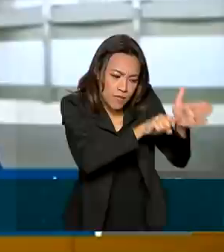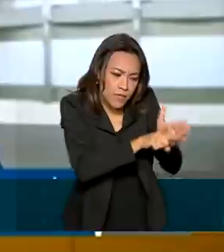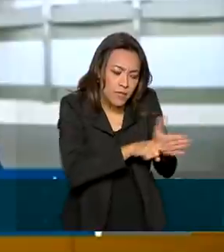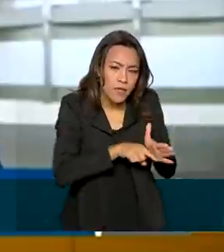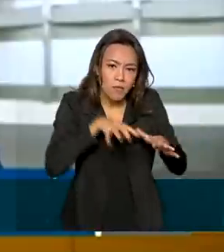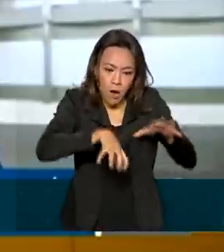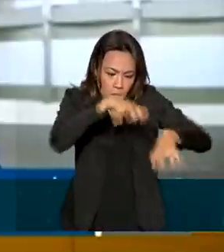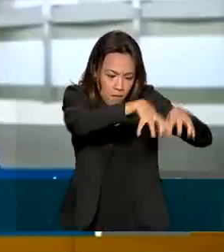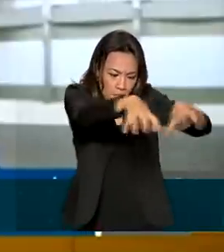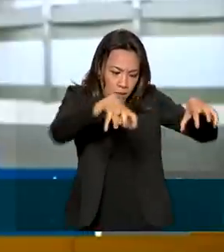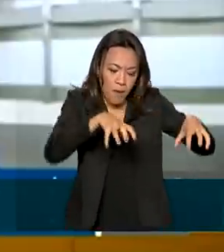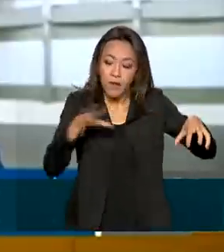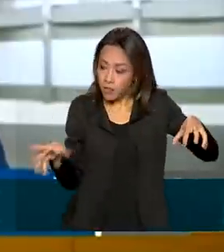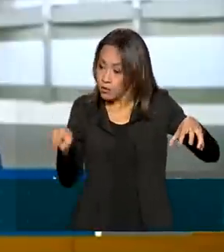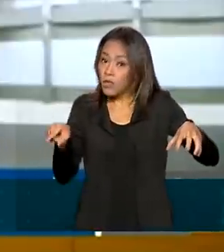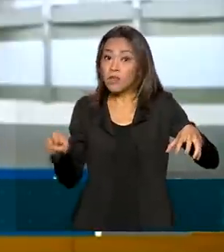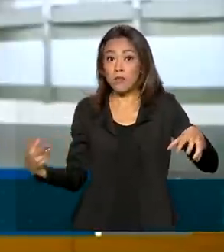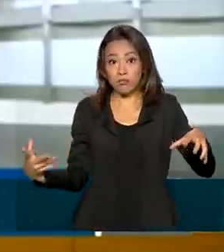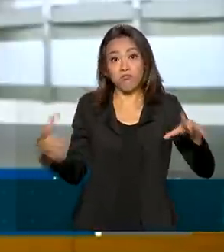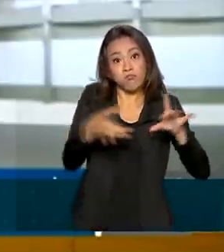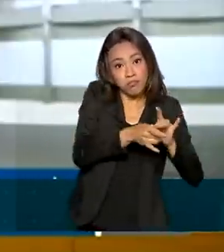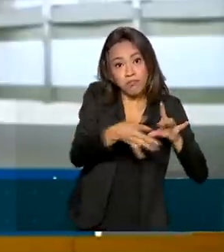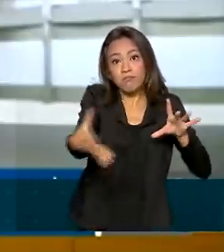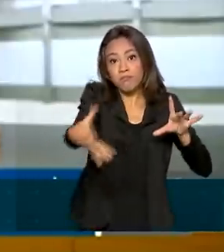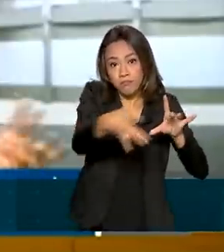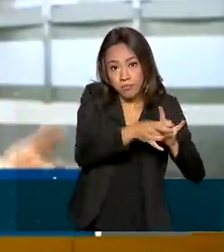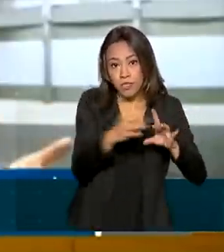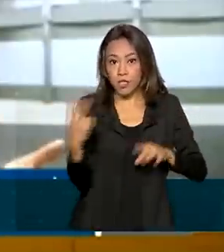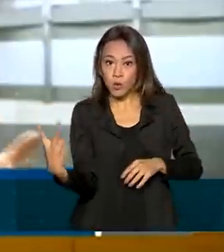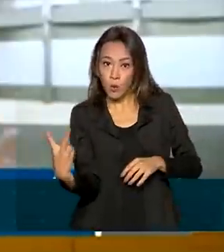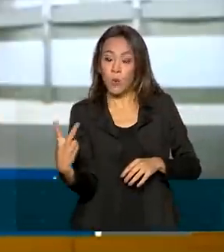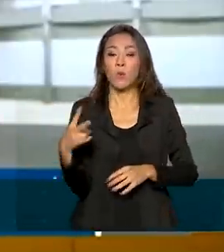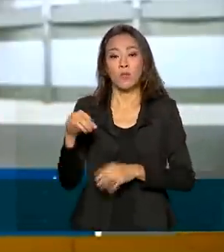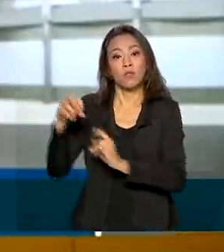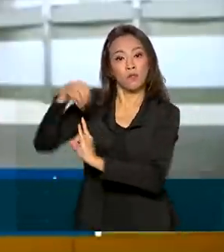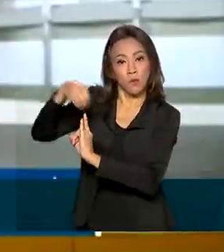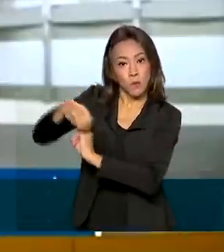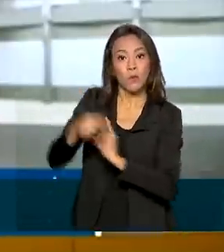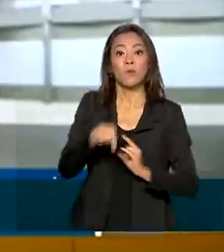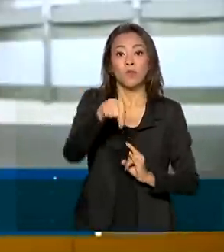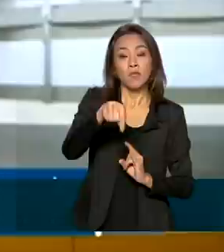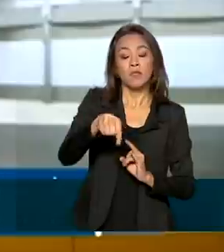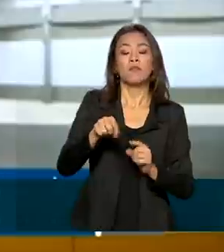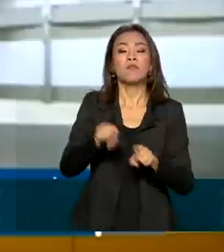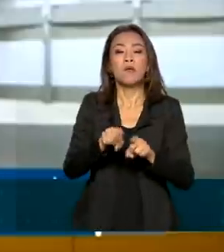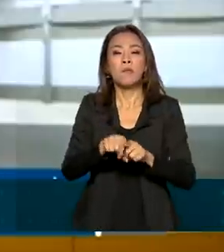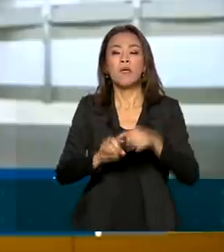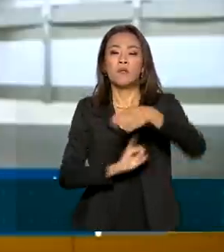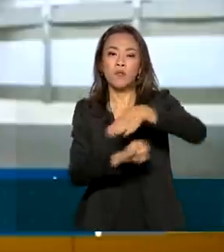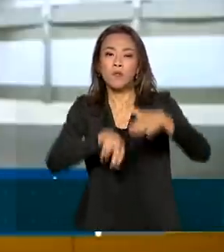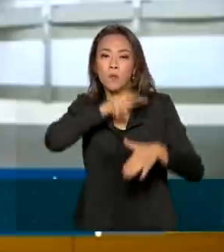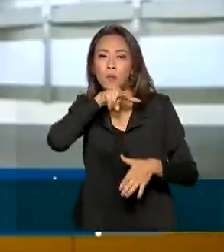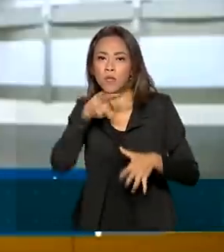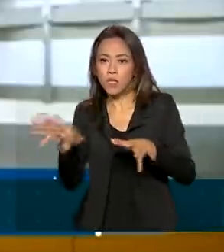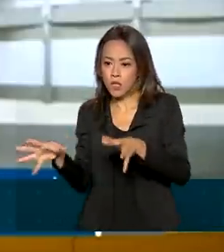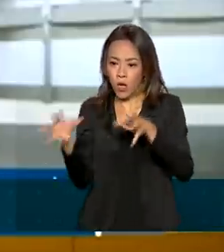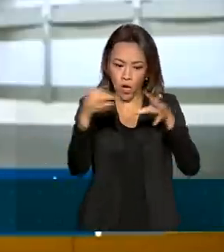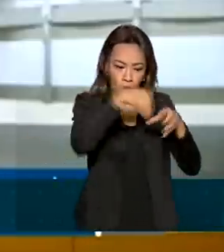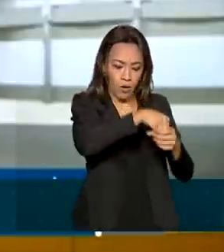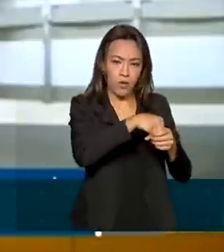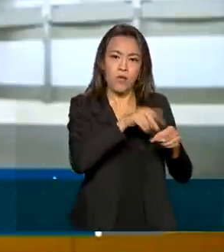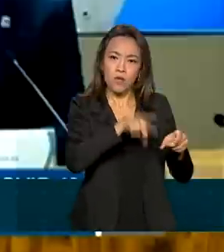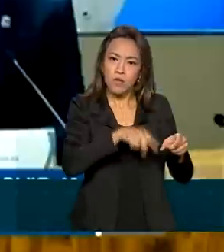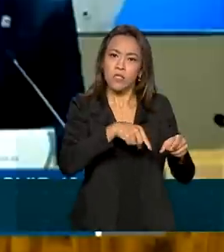inclusive da Fiocruz e do Butantan, e são essas INCTs que estão desenvolvendo essas vacinas nacionais, essas tecnologias de